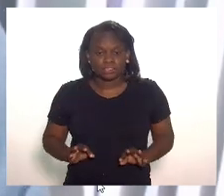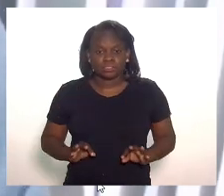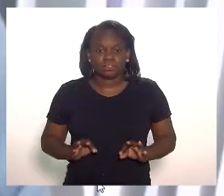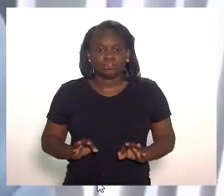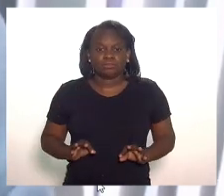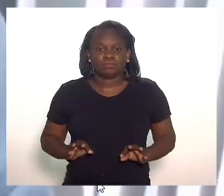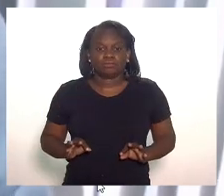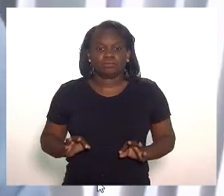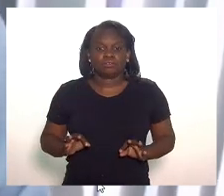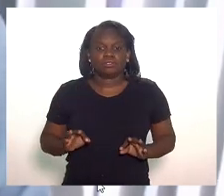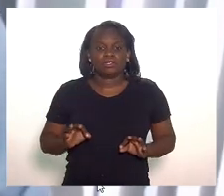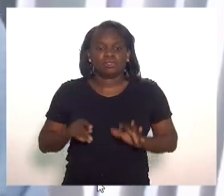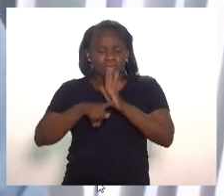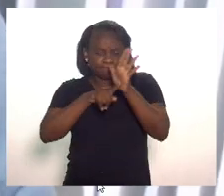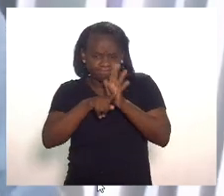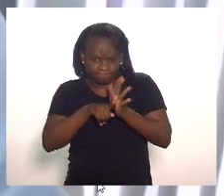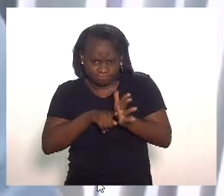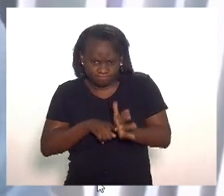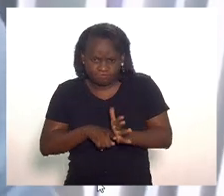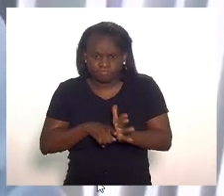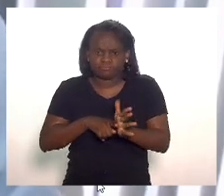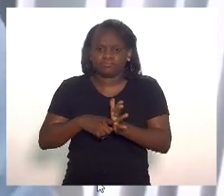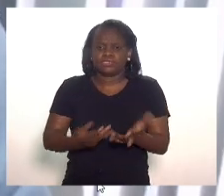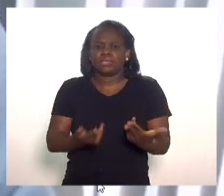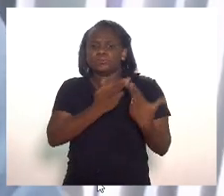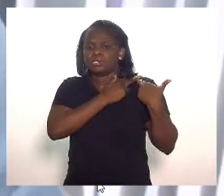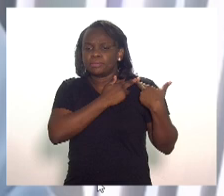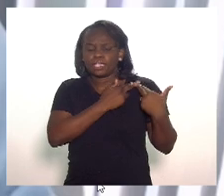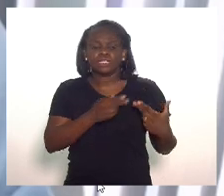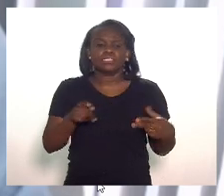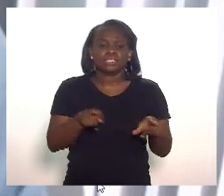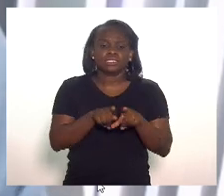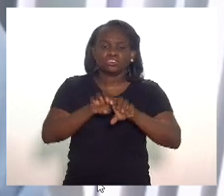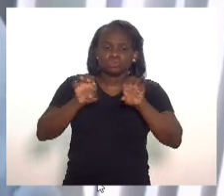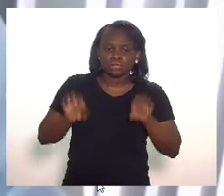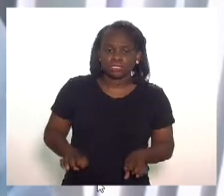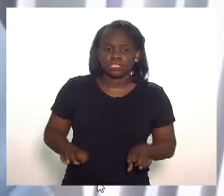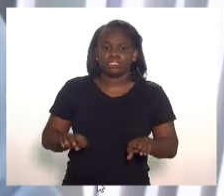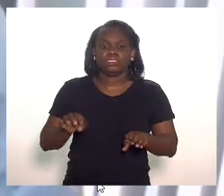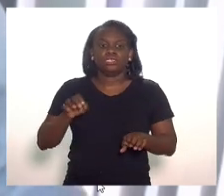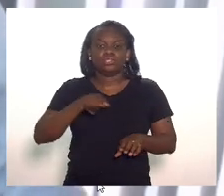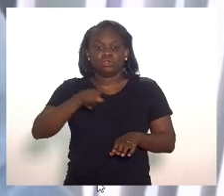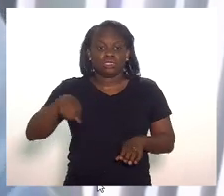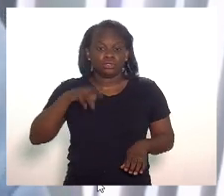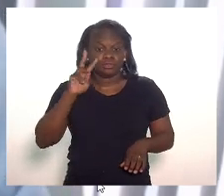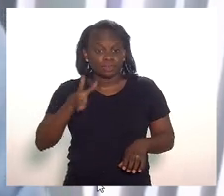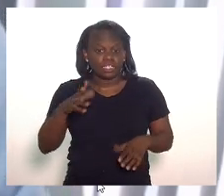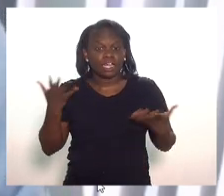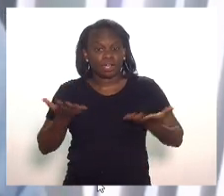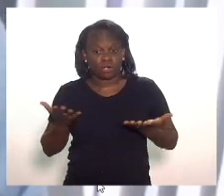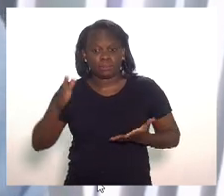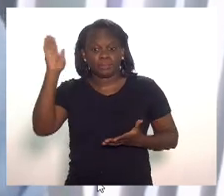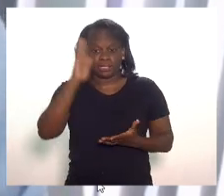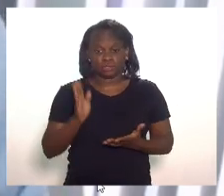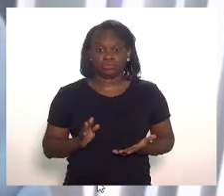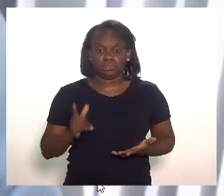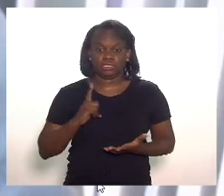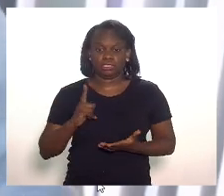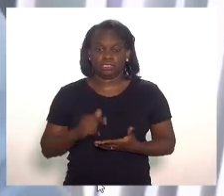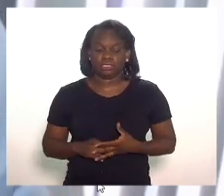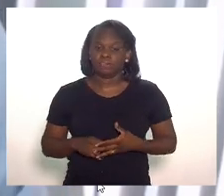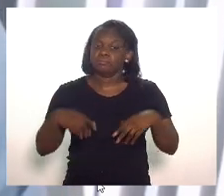mesmo apurar apurar as responsabilidades estruturais do que nós estamos vivendo no Brasil é